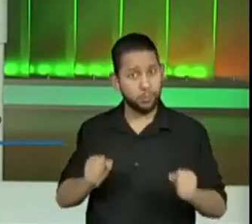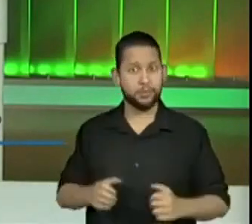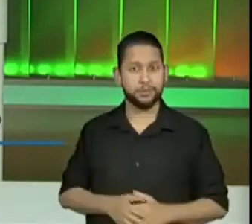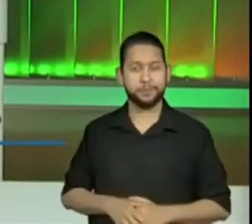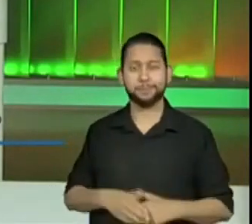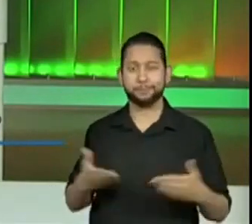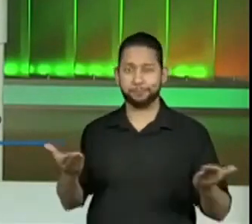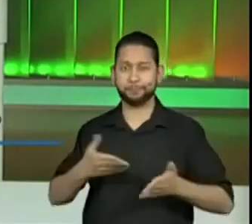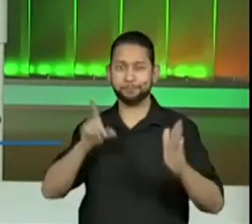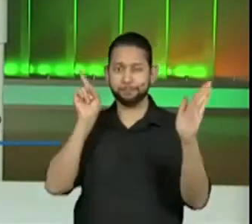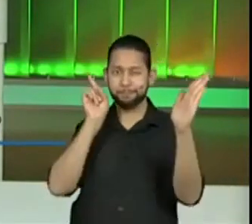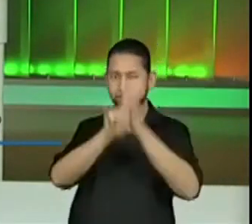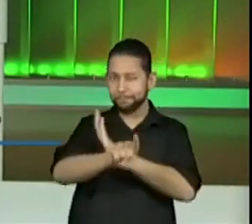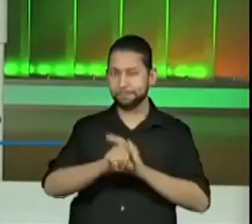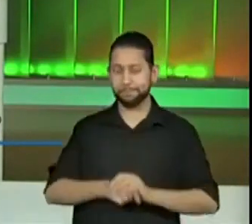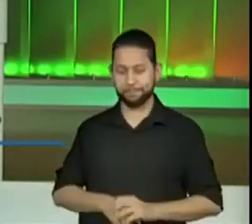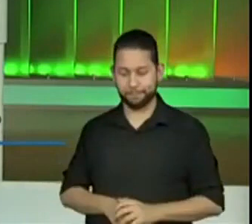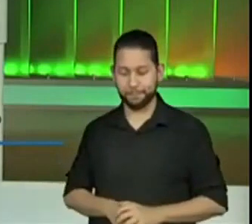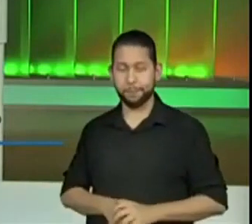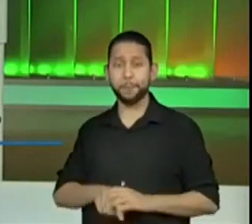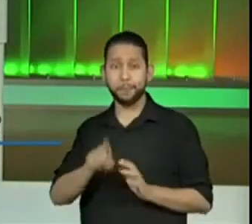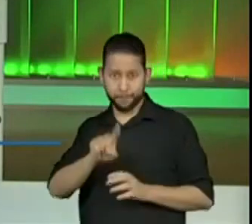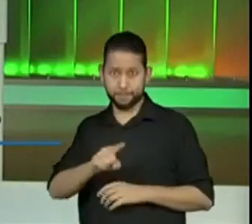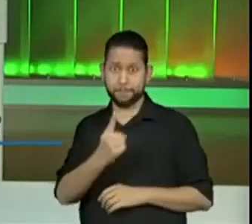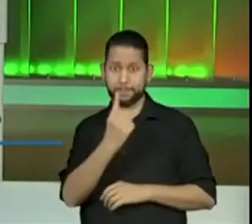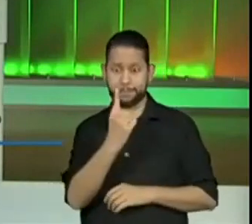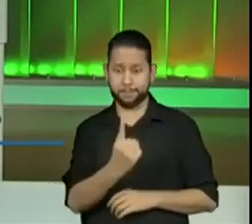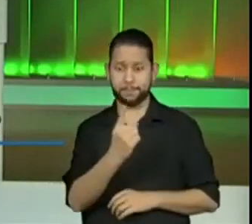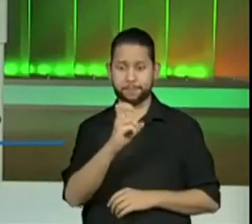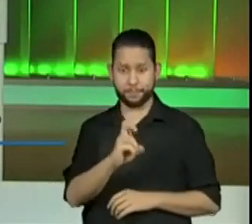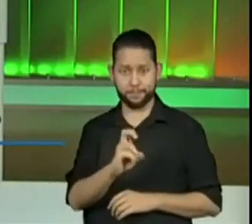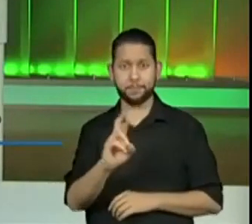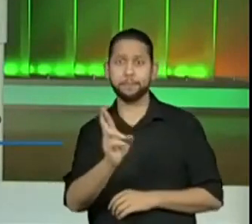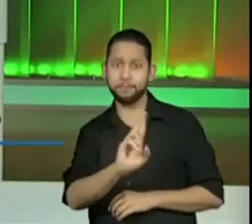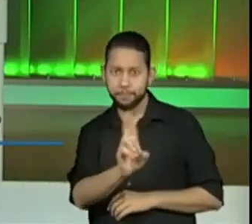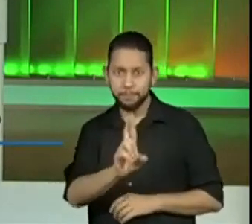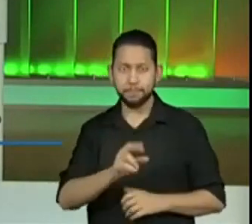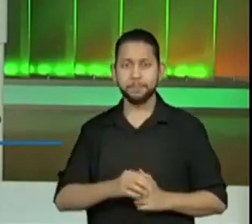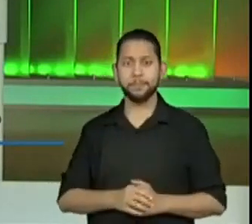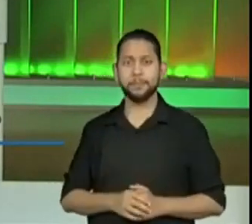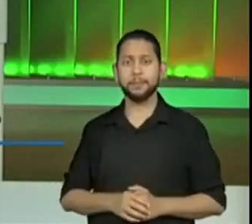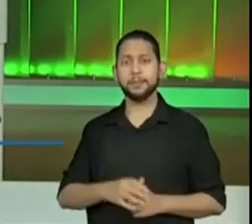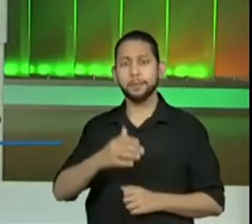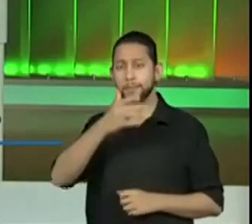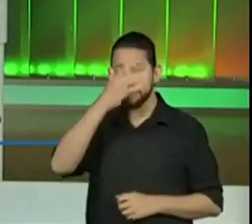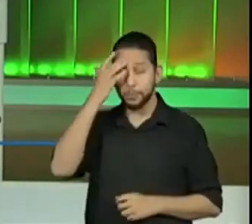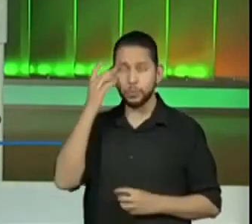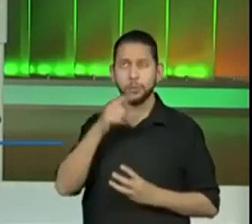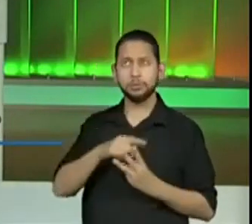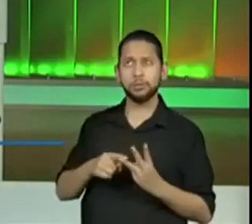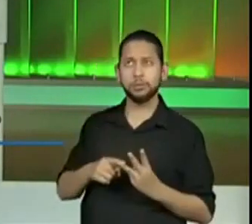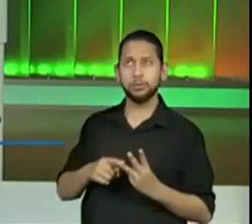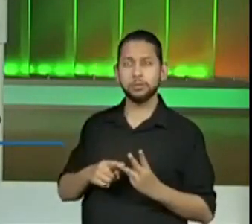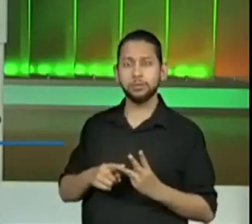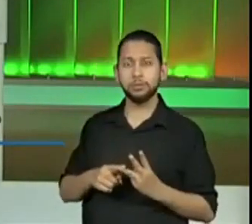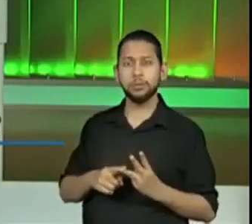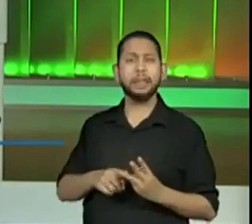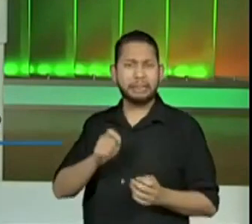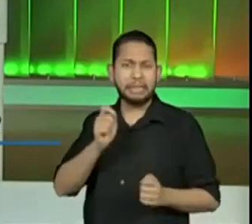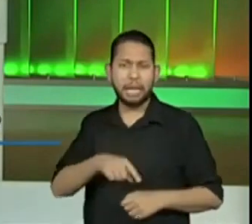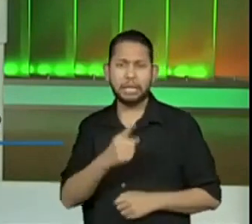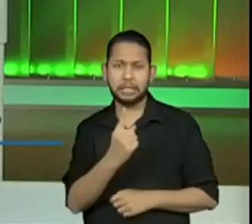Pergunta, eu conseguiria dividir esses mesmos 15 reais para três pessoas, para três não, em três,